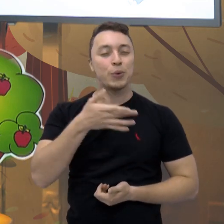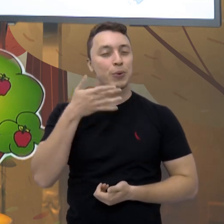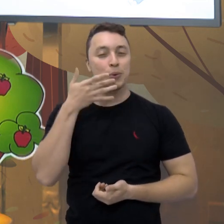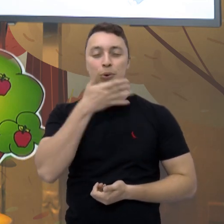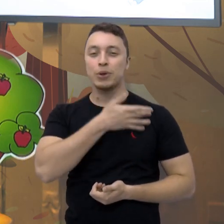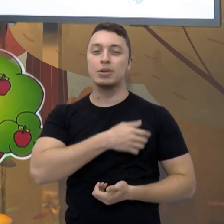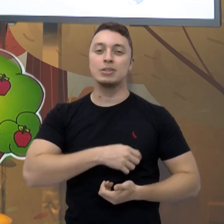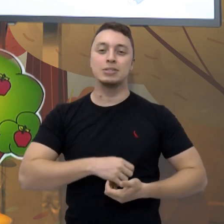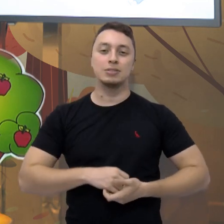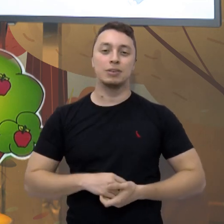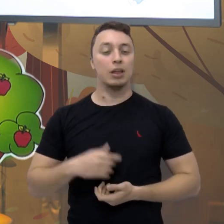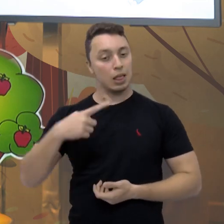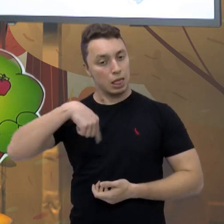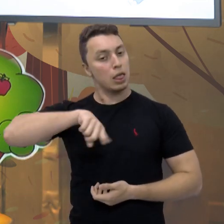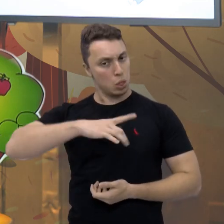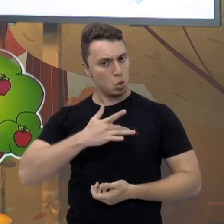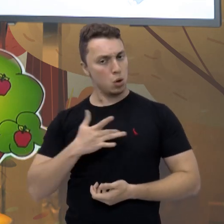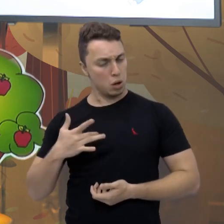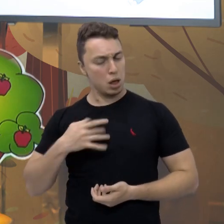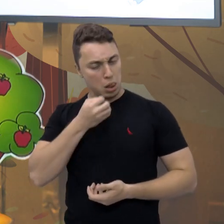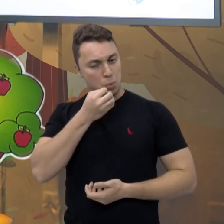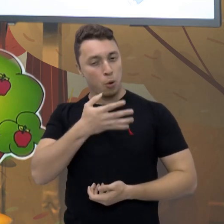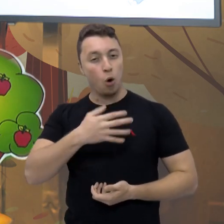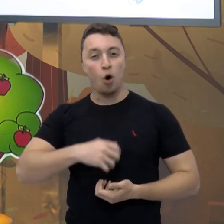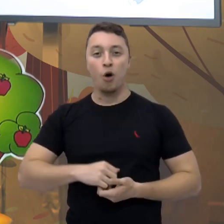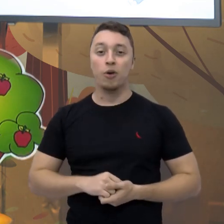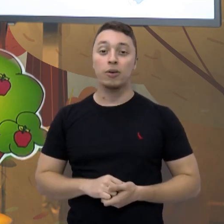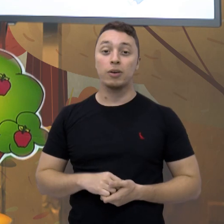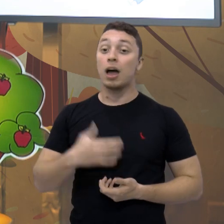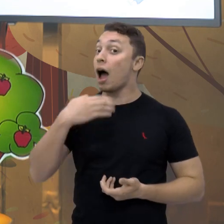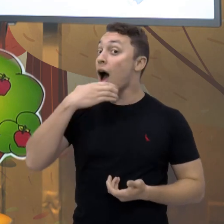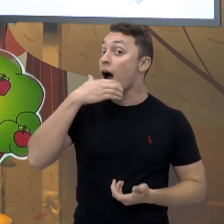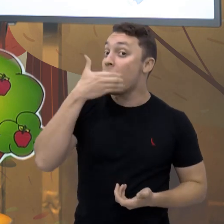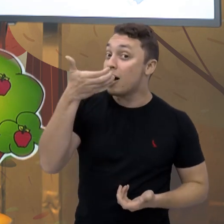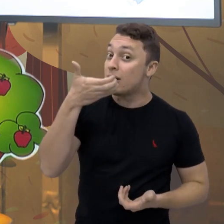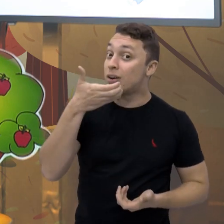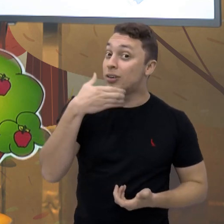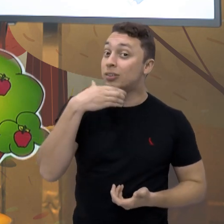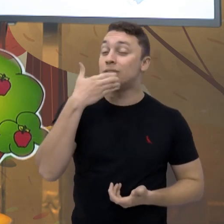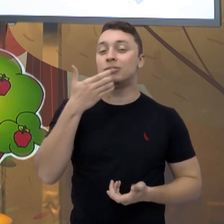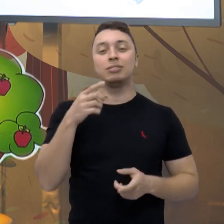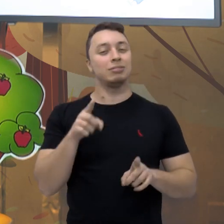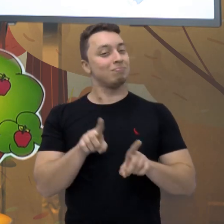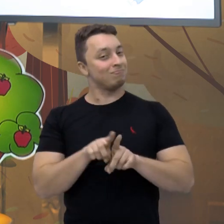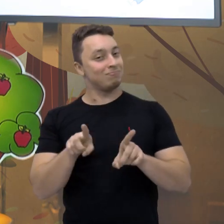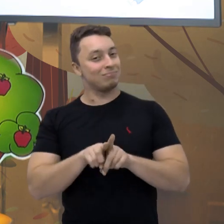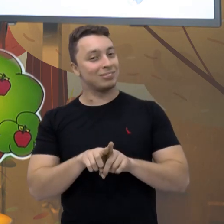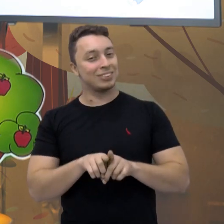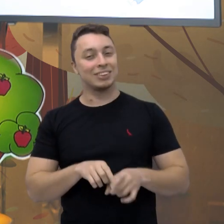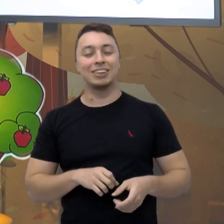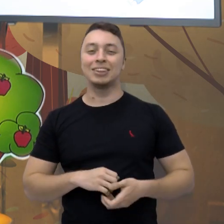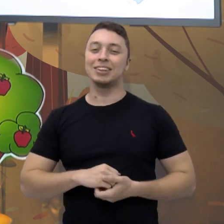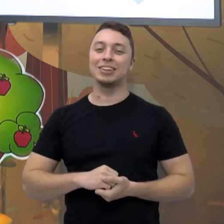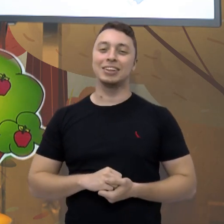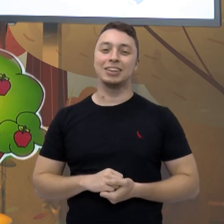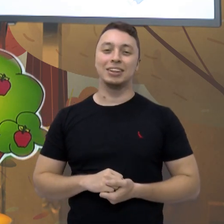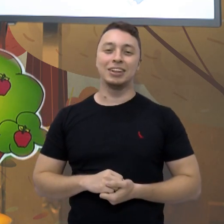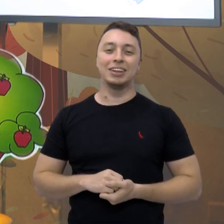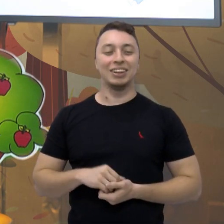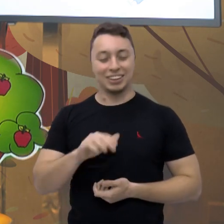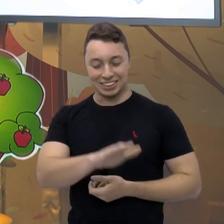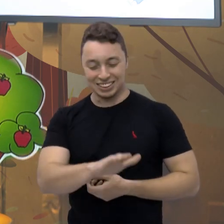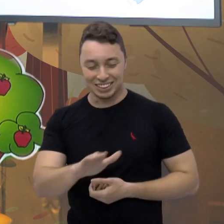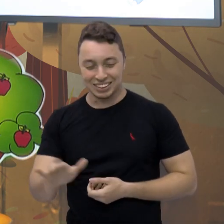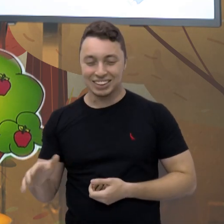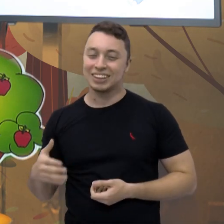benefícios para a nossa saúde. Nós temos também a maçã, que é uma fruta bem... faz parte do paladar das crianças,